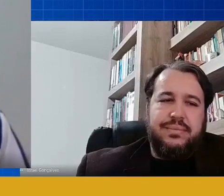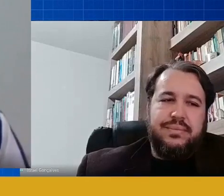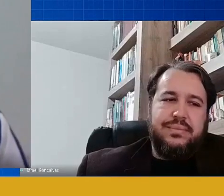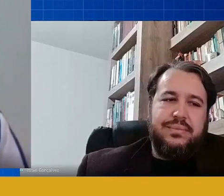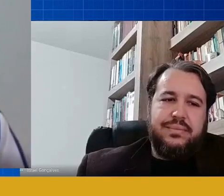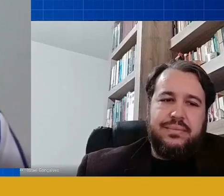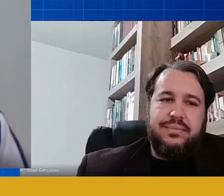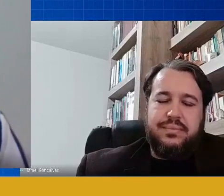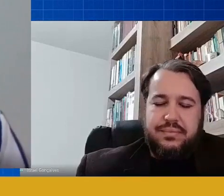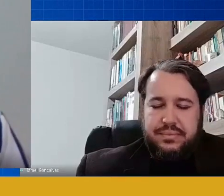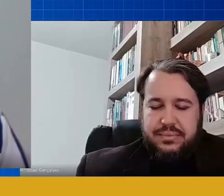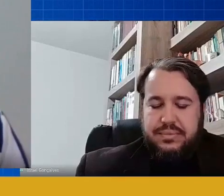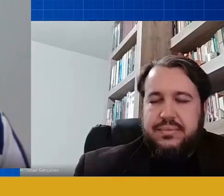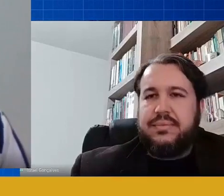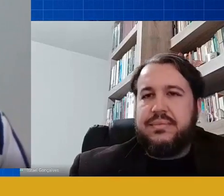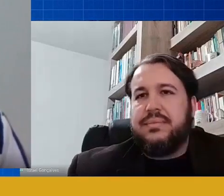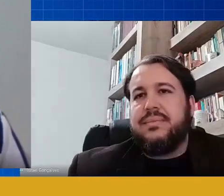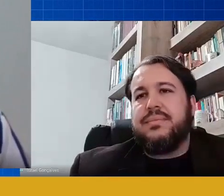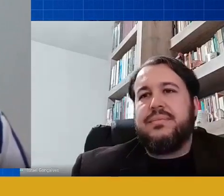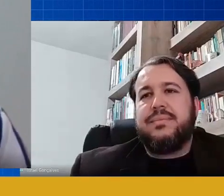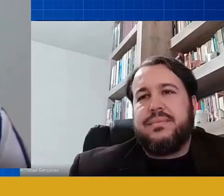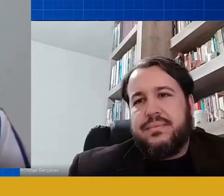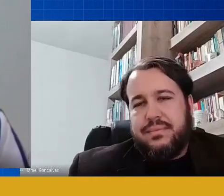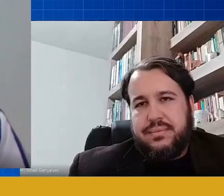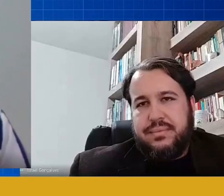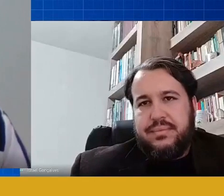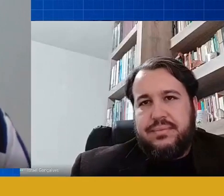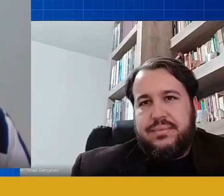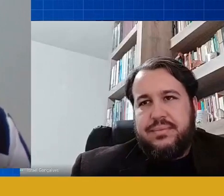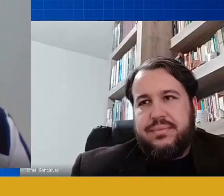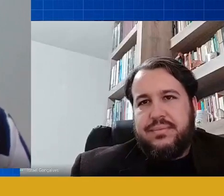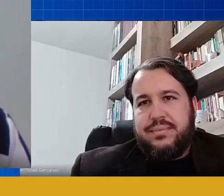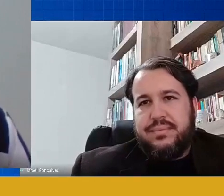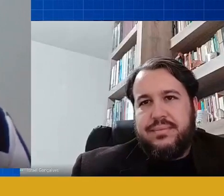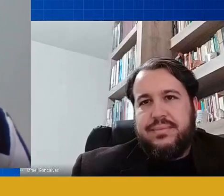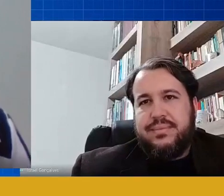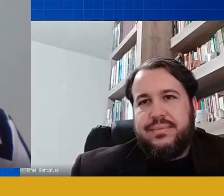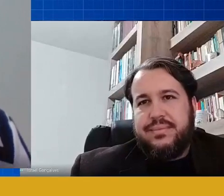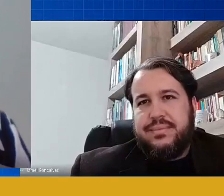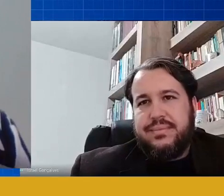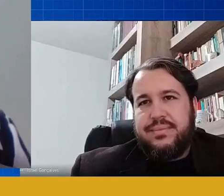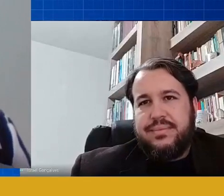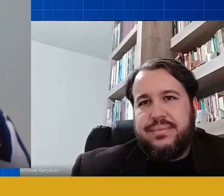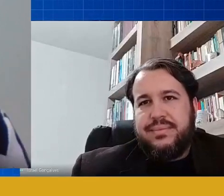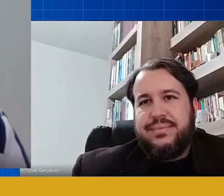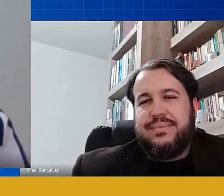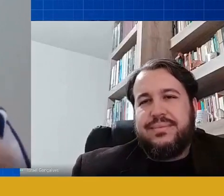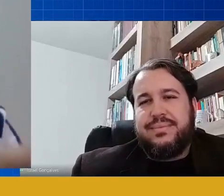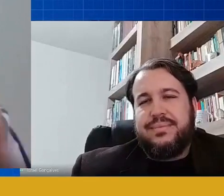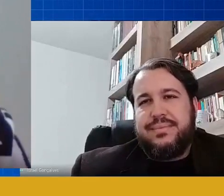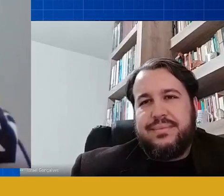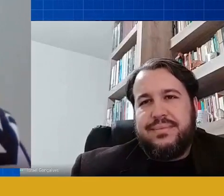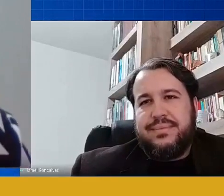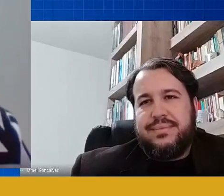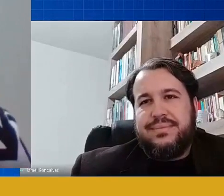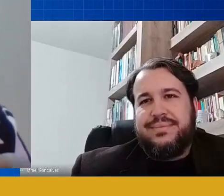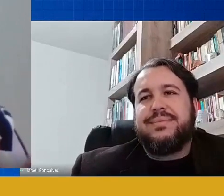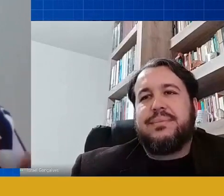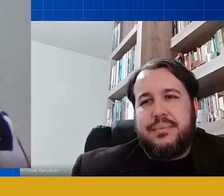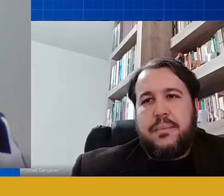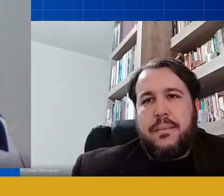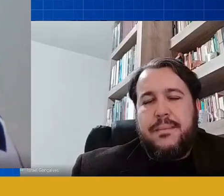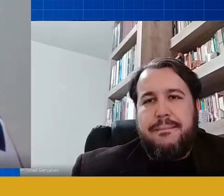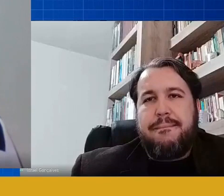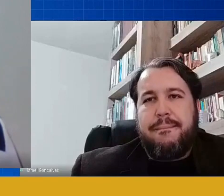podemos planejar porque hoje a gente está fazendo o inverso o professor está planejando seis horas pra vinte minutinhos